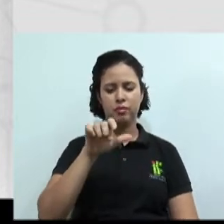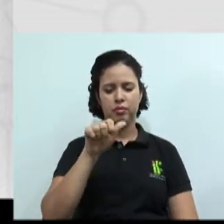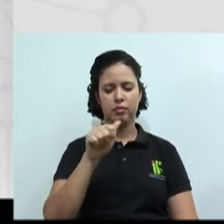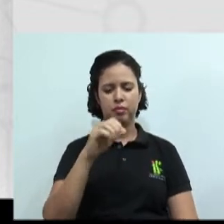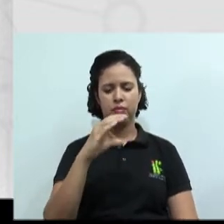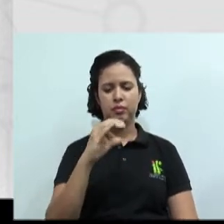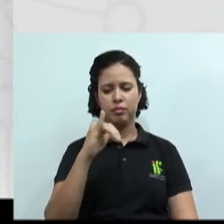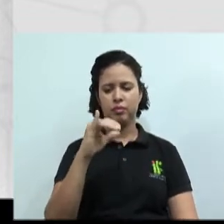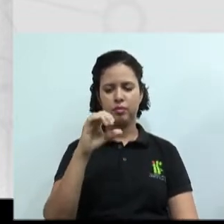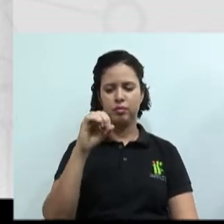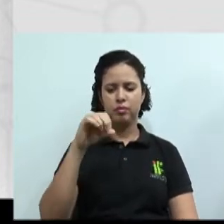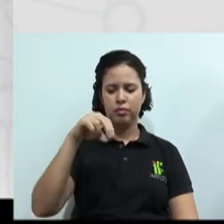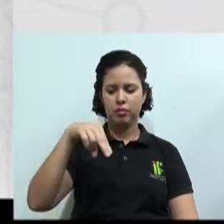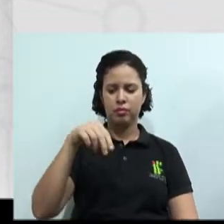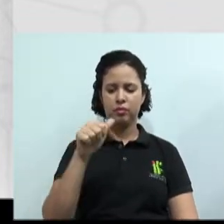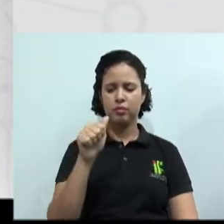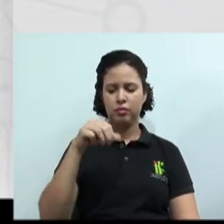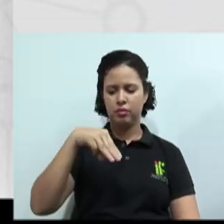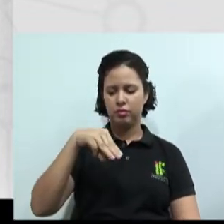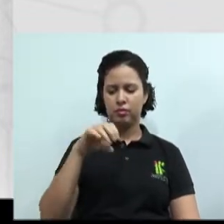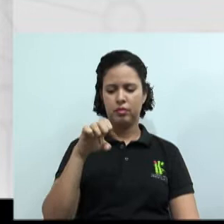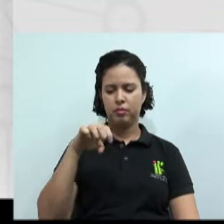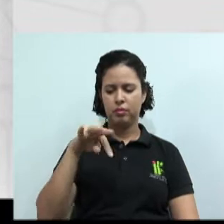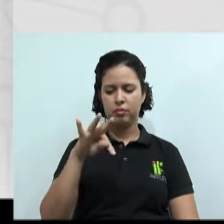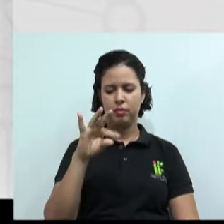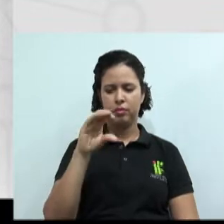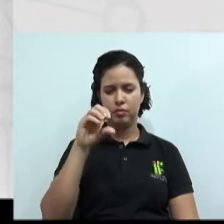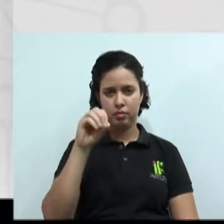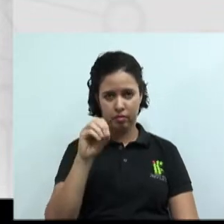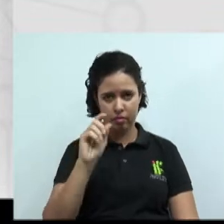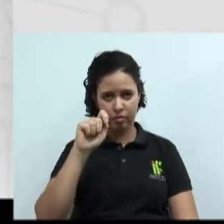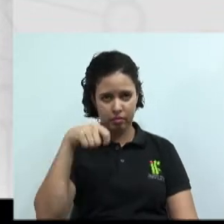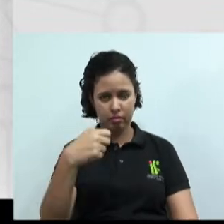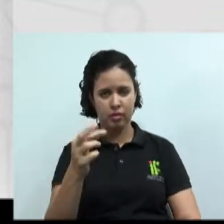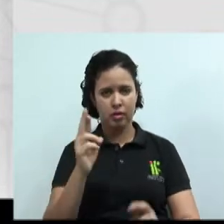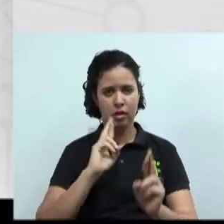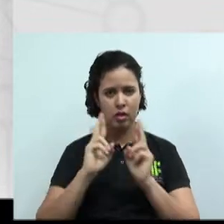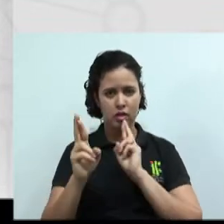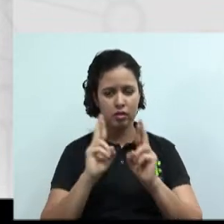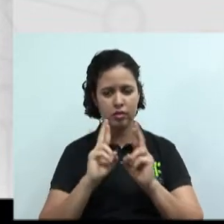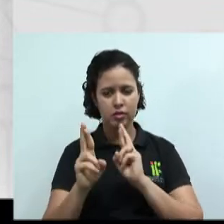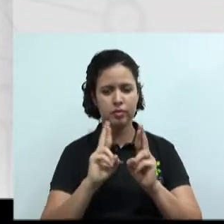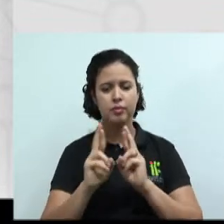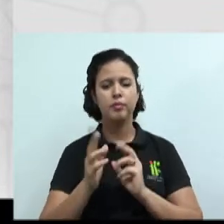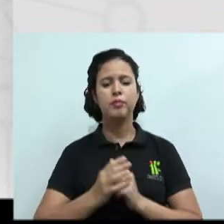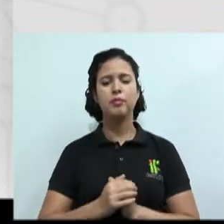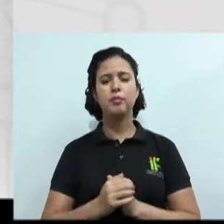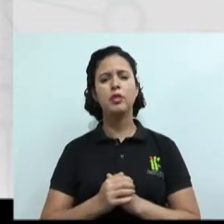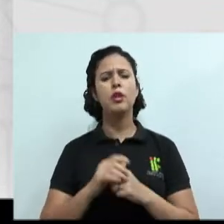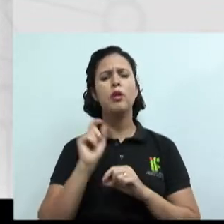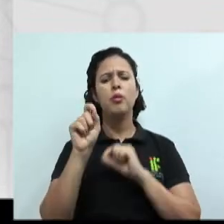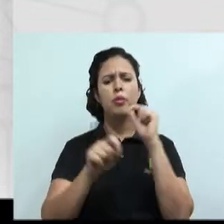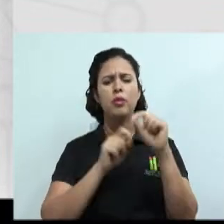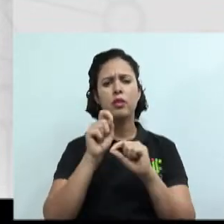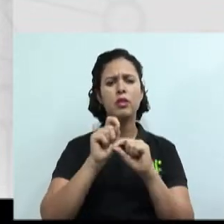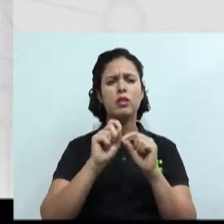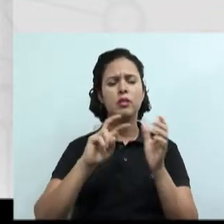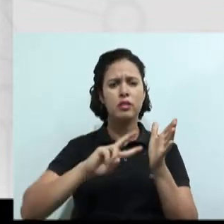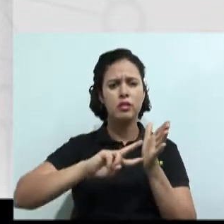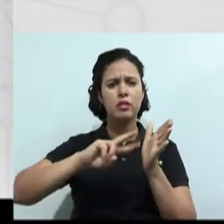pessoas, né, e isso não deixa de estar correto. Mas, o que vem a ser profundamente o relacionamento